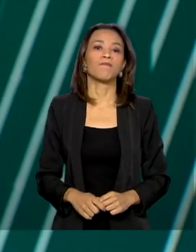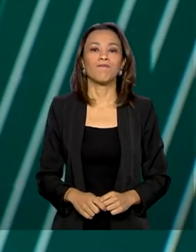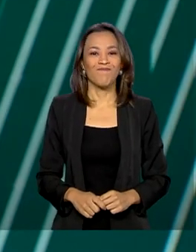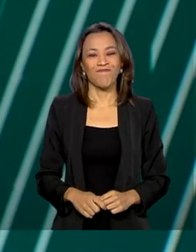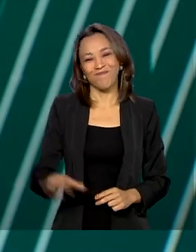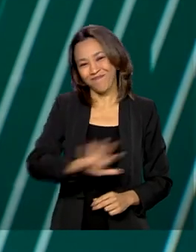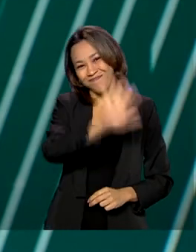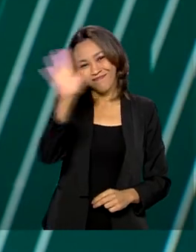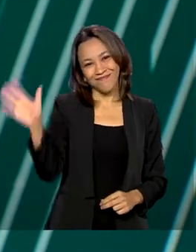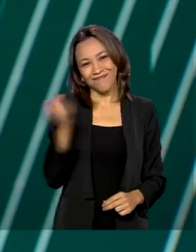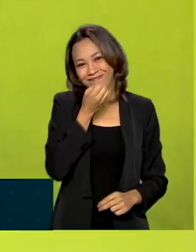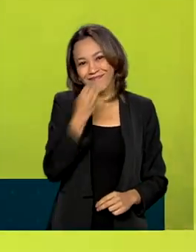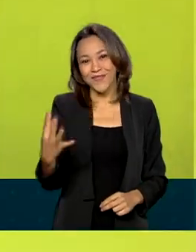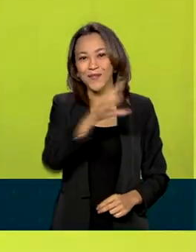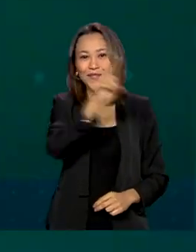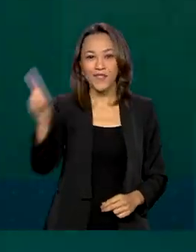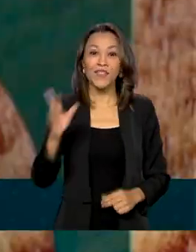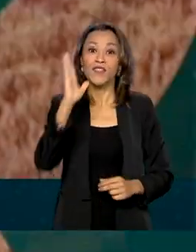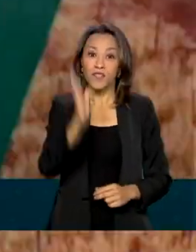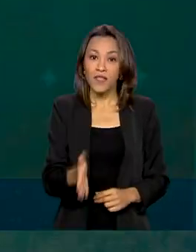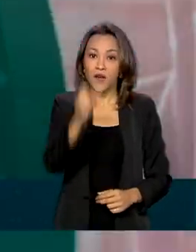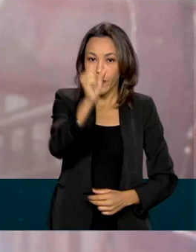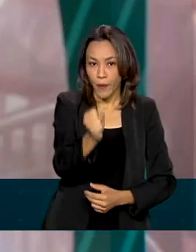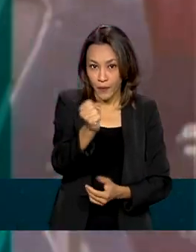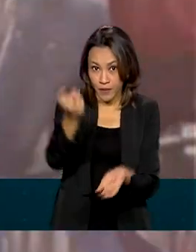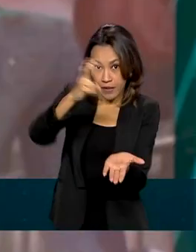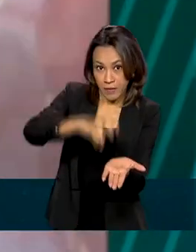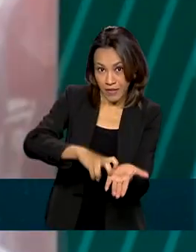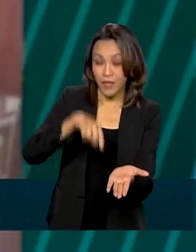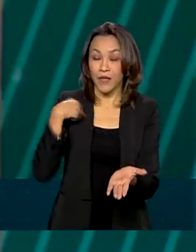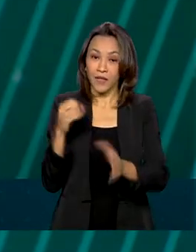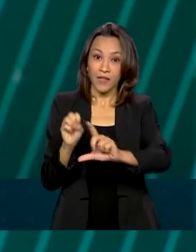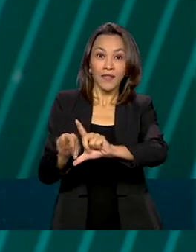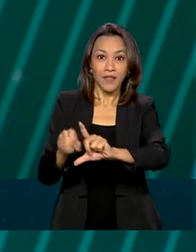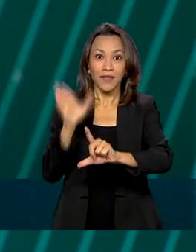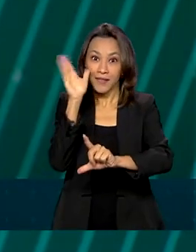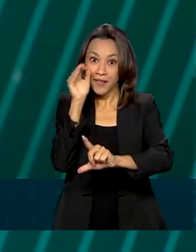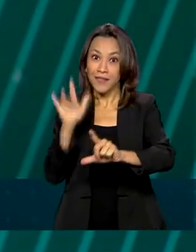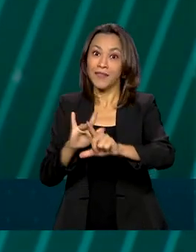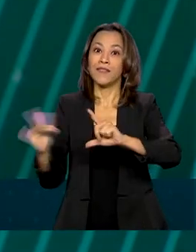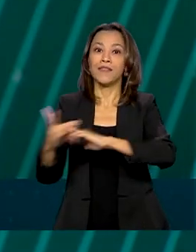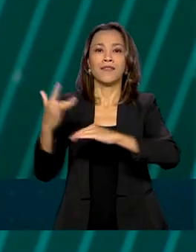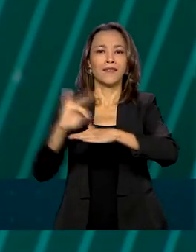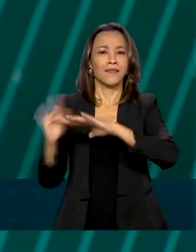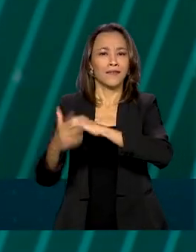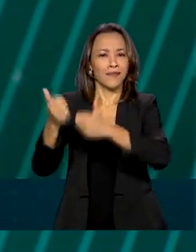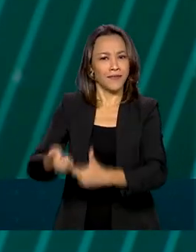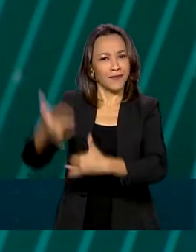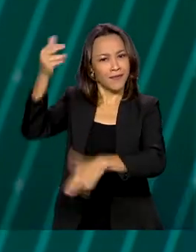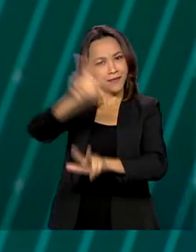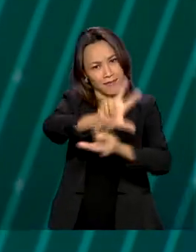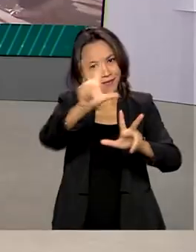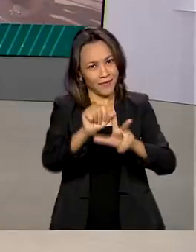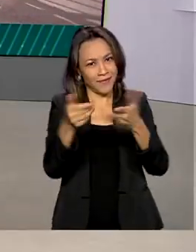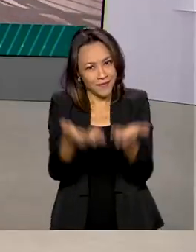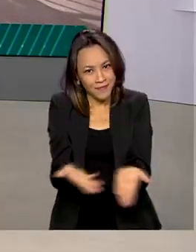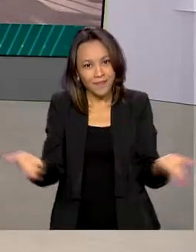Olá, bom dia, são 8 horas e estamos ao vivo pela TV Brasil e também pelas redes sociais.